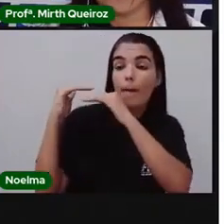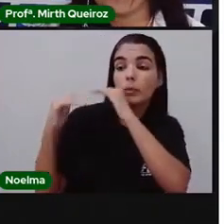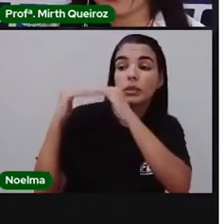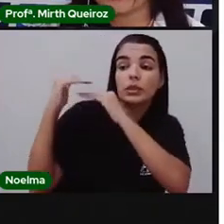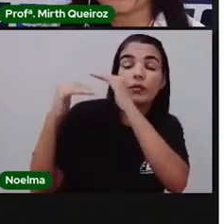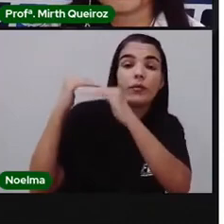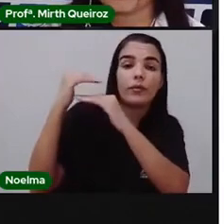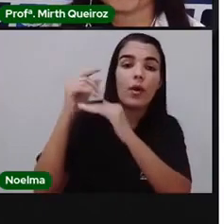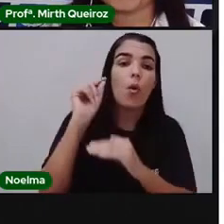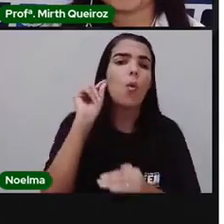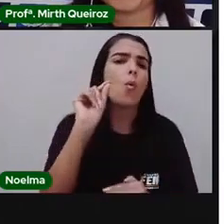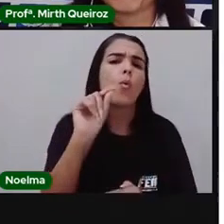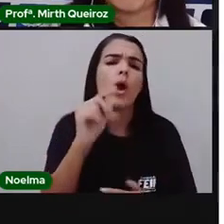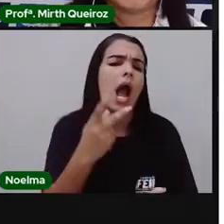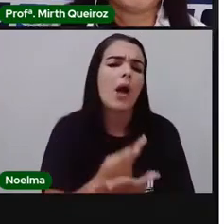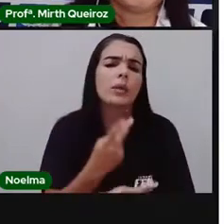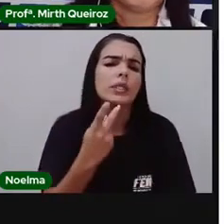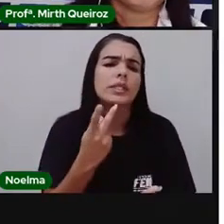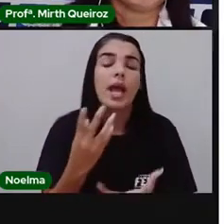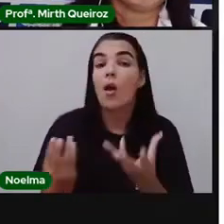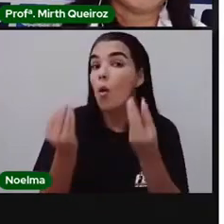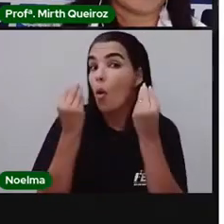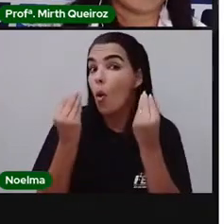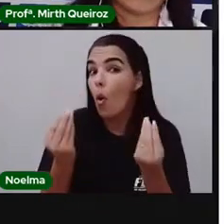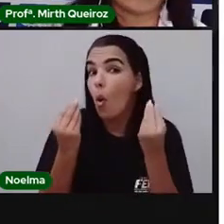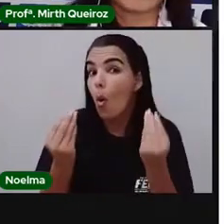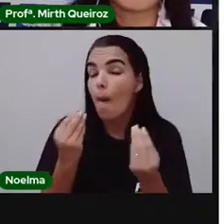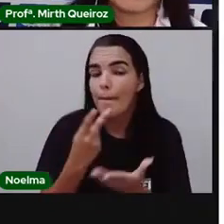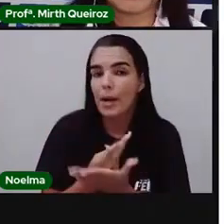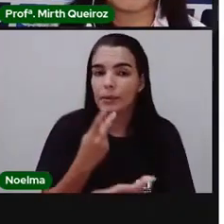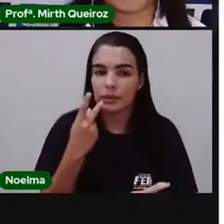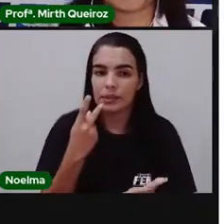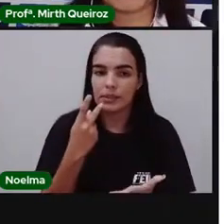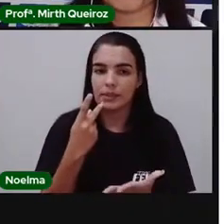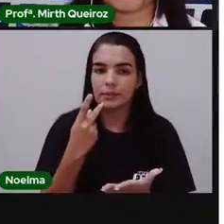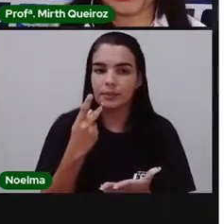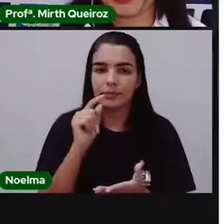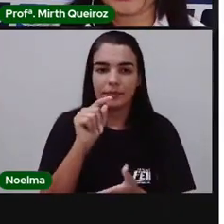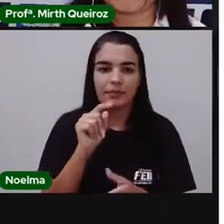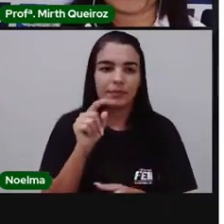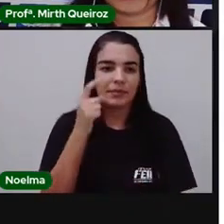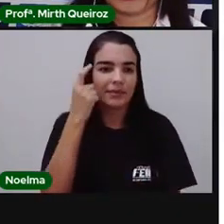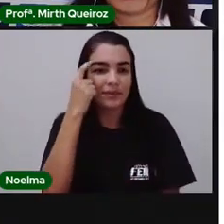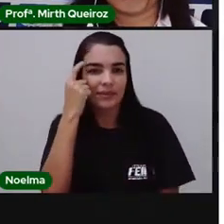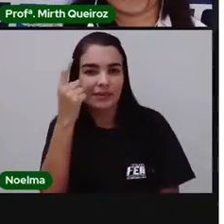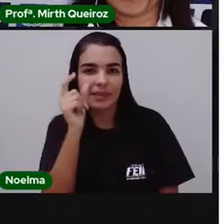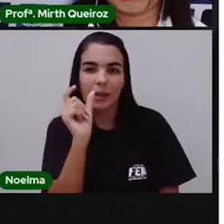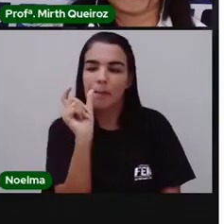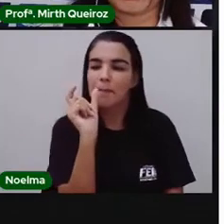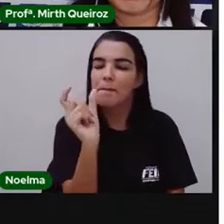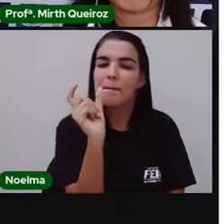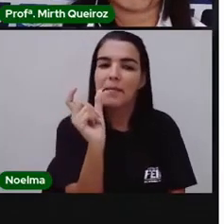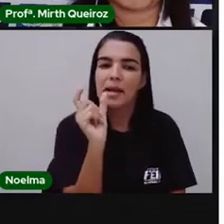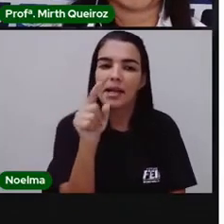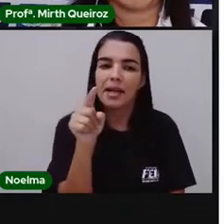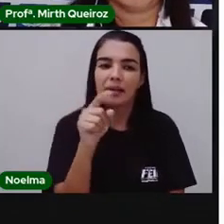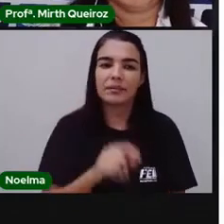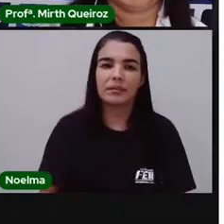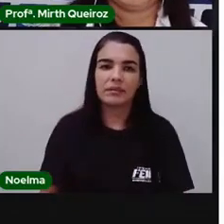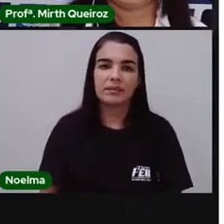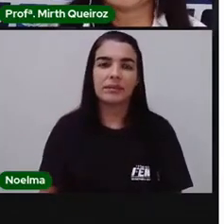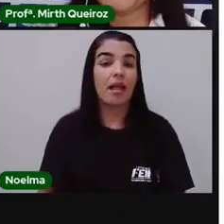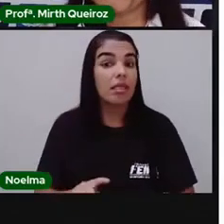e como aconteceu. E algumas ideias para vocês usarem no desenvolvimento do texto.